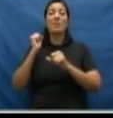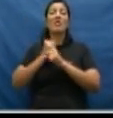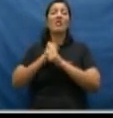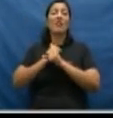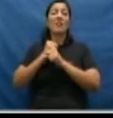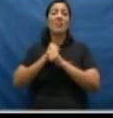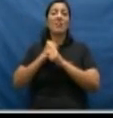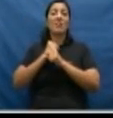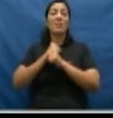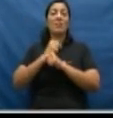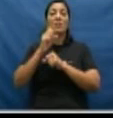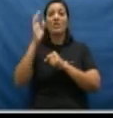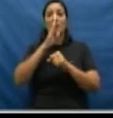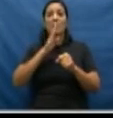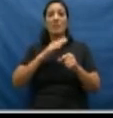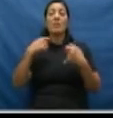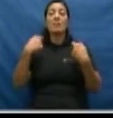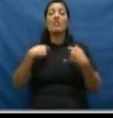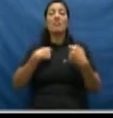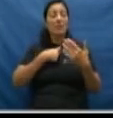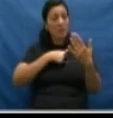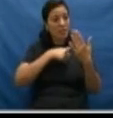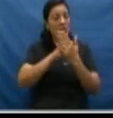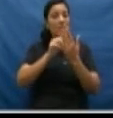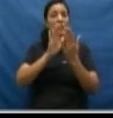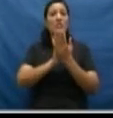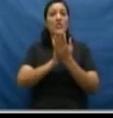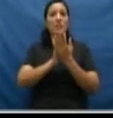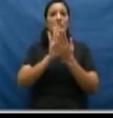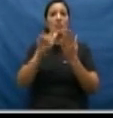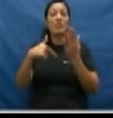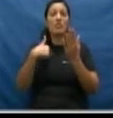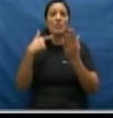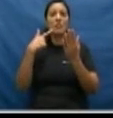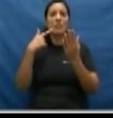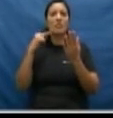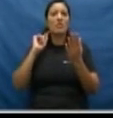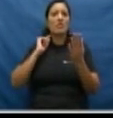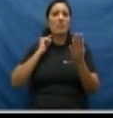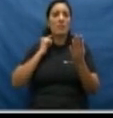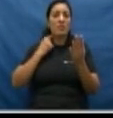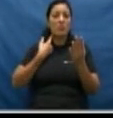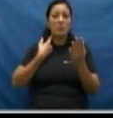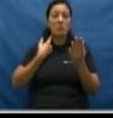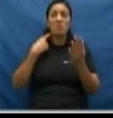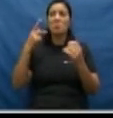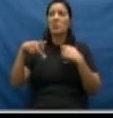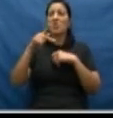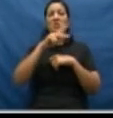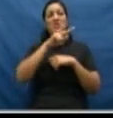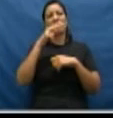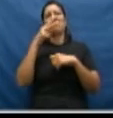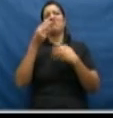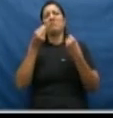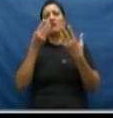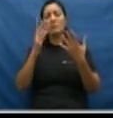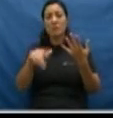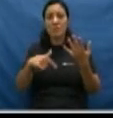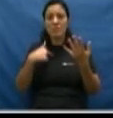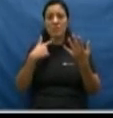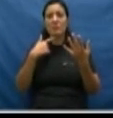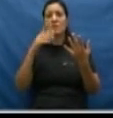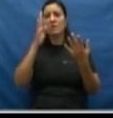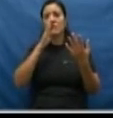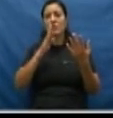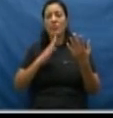tempo levou e o Brasil precisou desta condenação, desta mancha internacional, que era